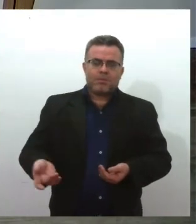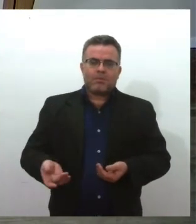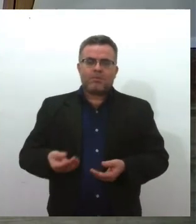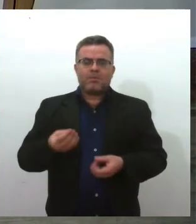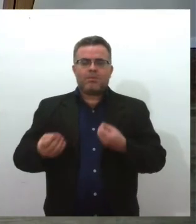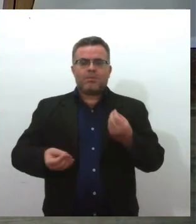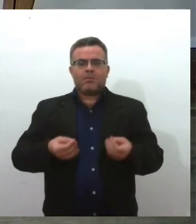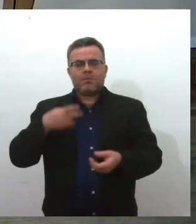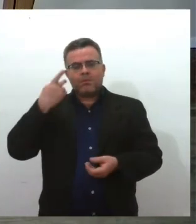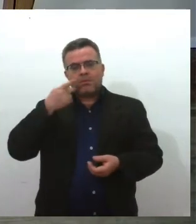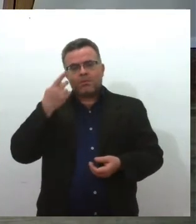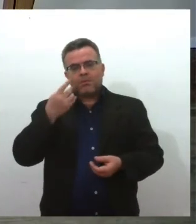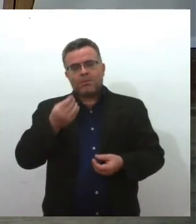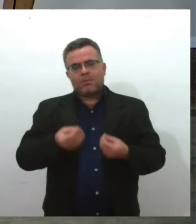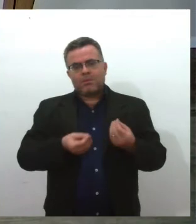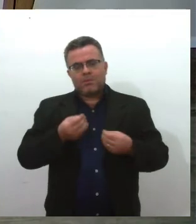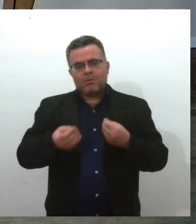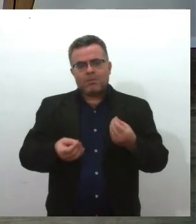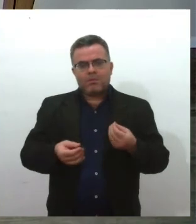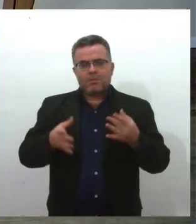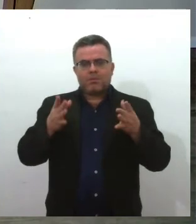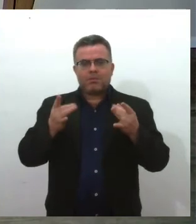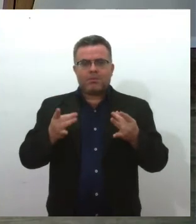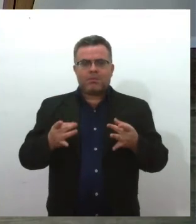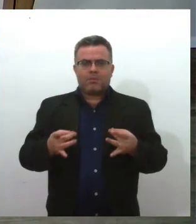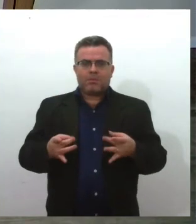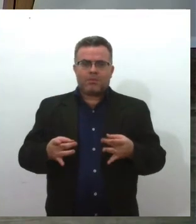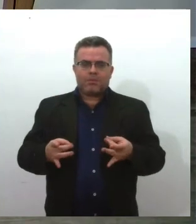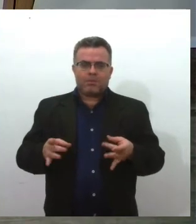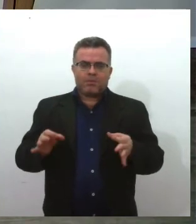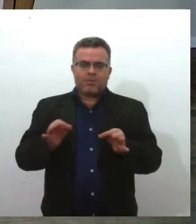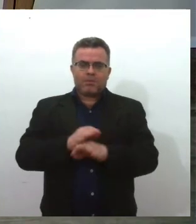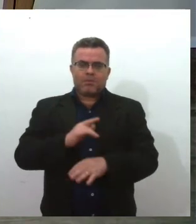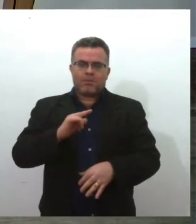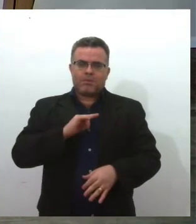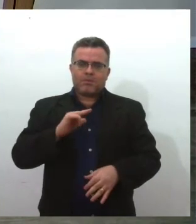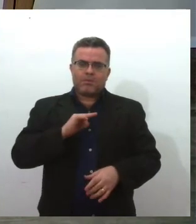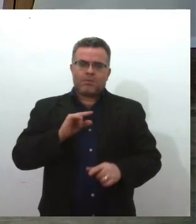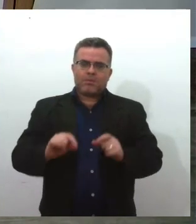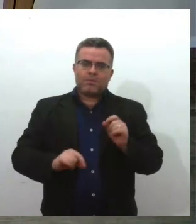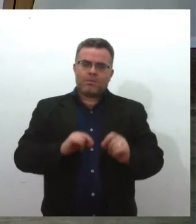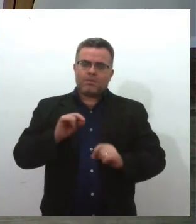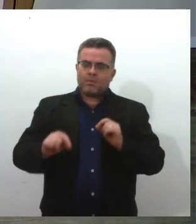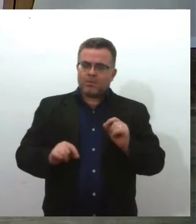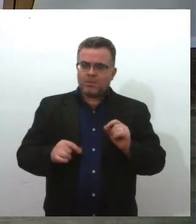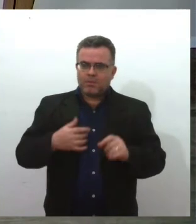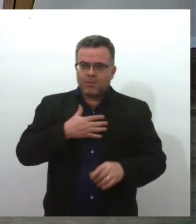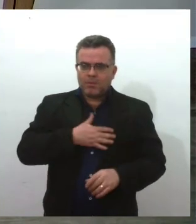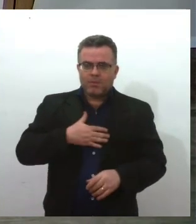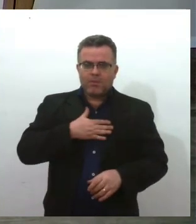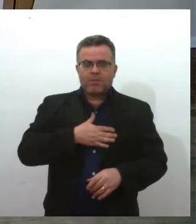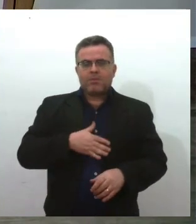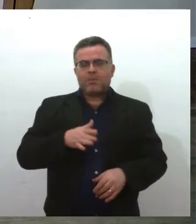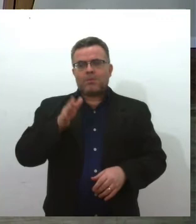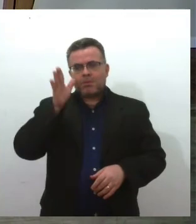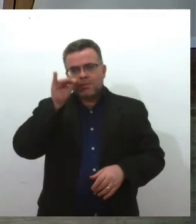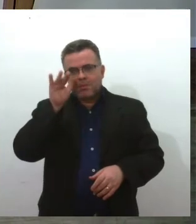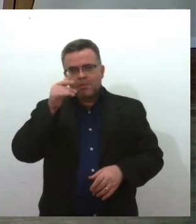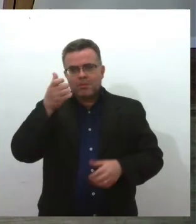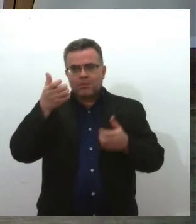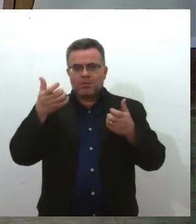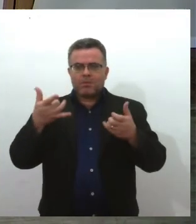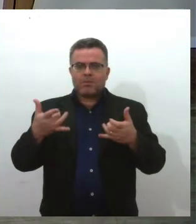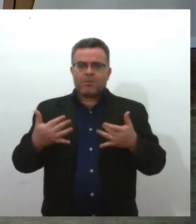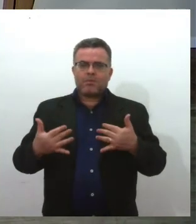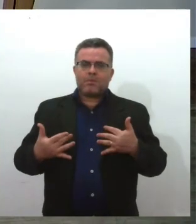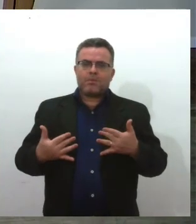política, né? Que eu acho que tem muita história para contar sobre isso. Eu gostei muito de ouvir, realmente, estou sentindo falta aqui